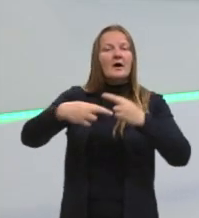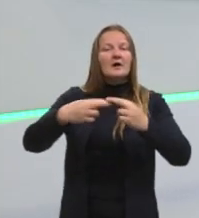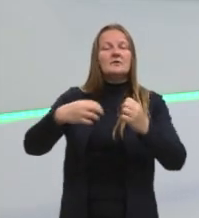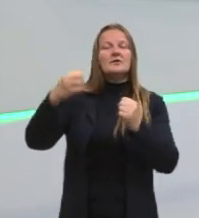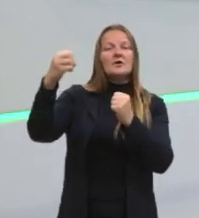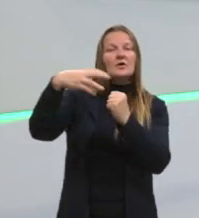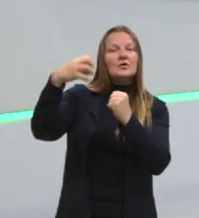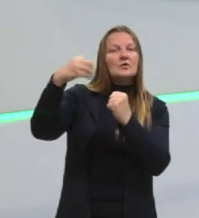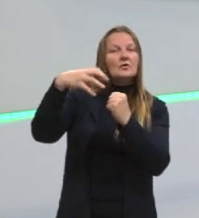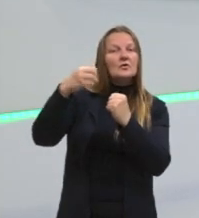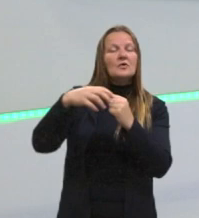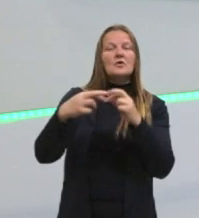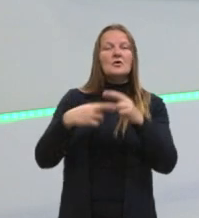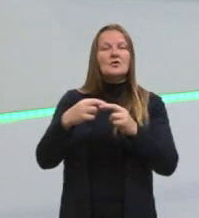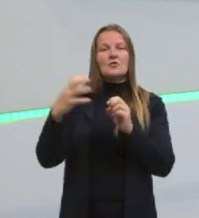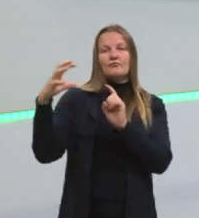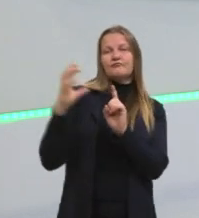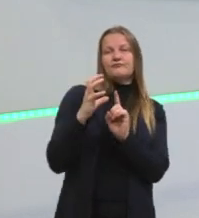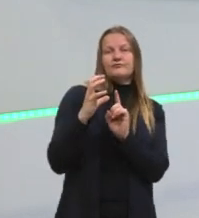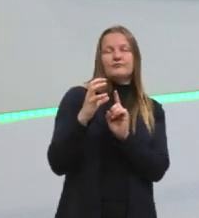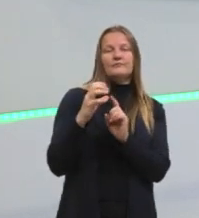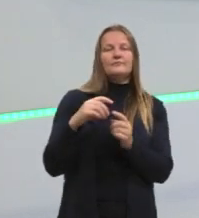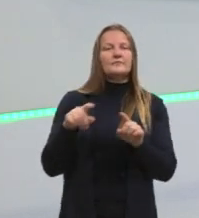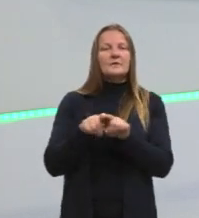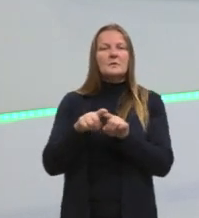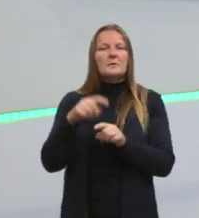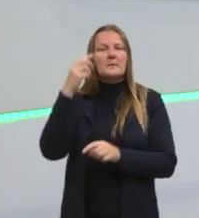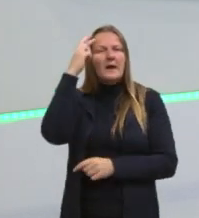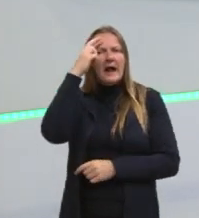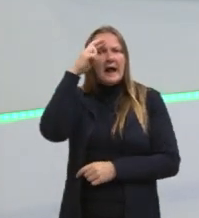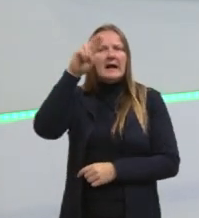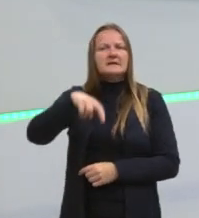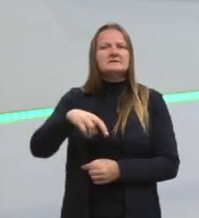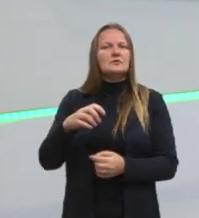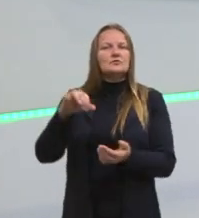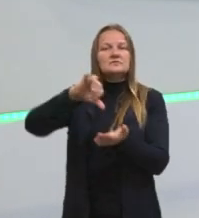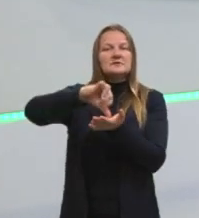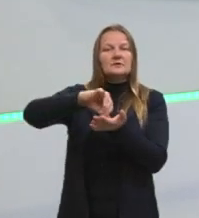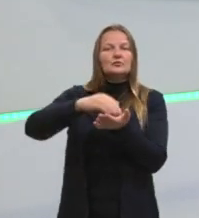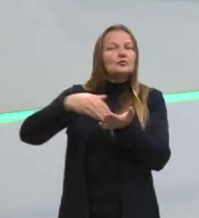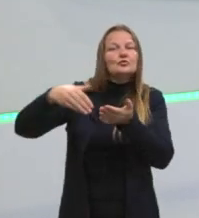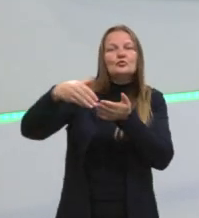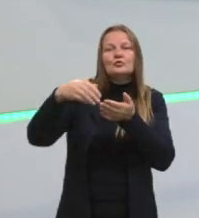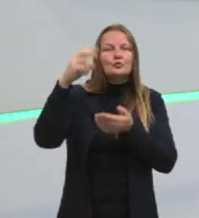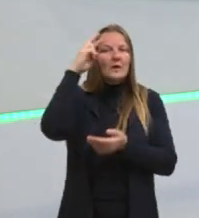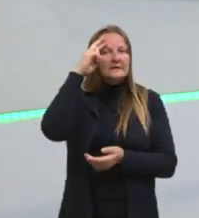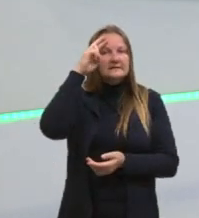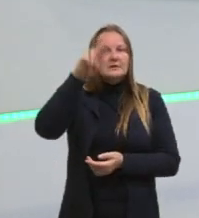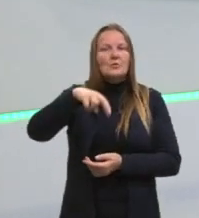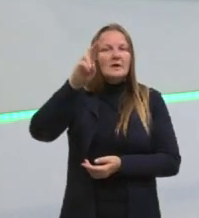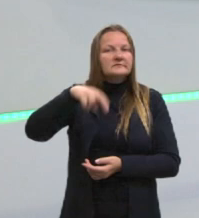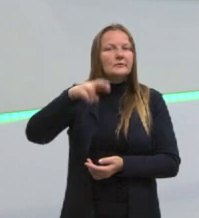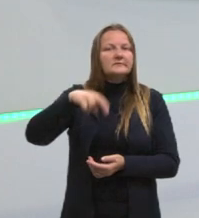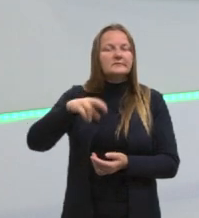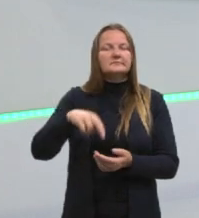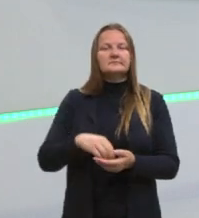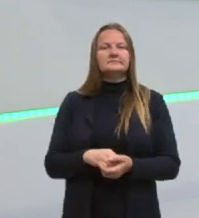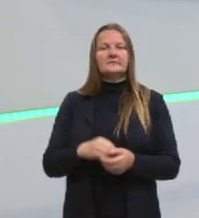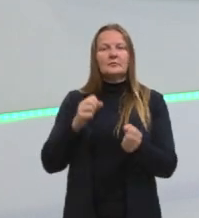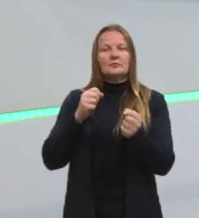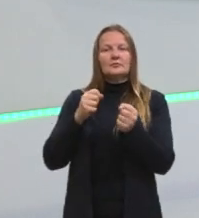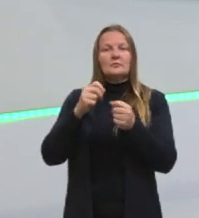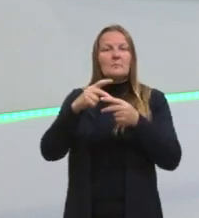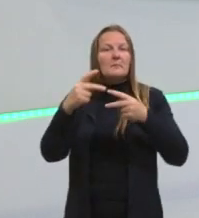modo escolástico de pensar com uma outra perspectiva, um outro paradigma. Então,